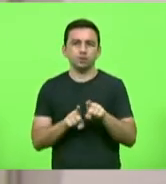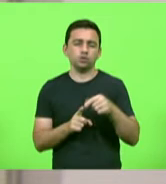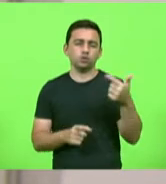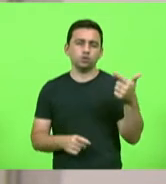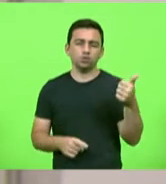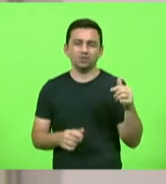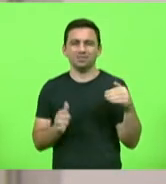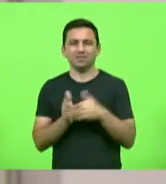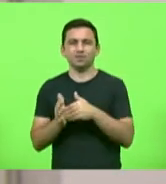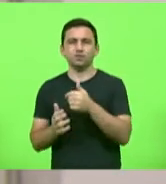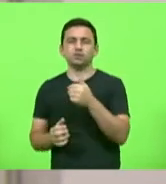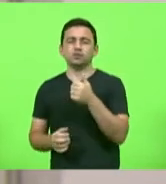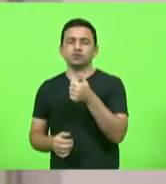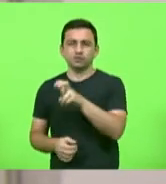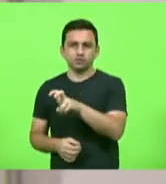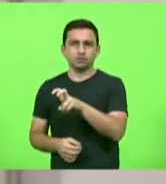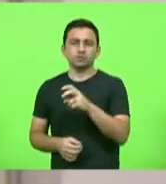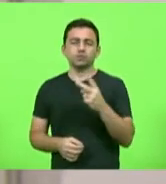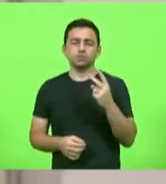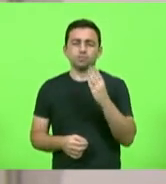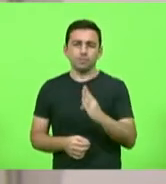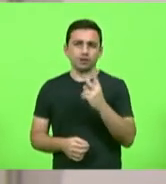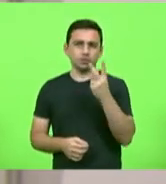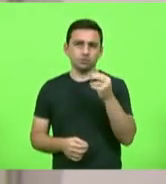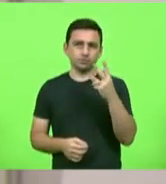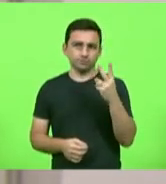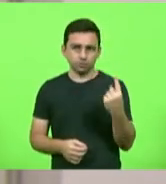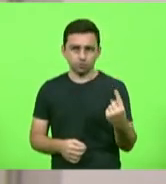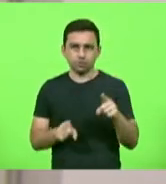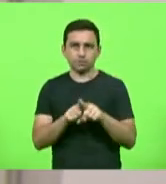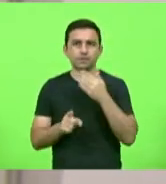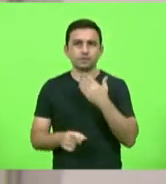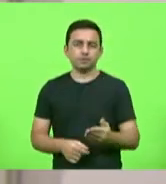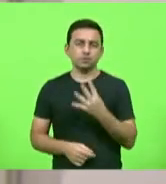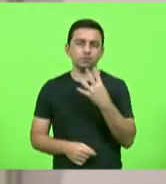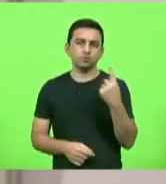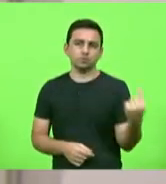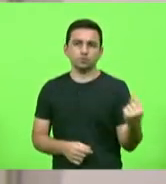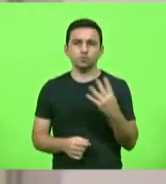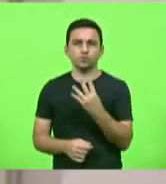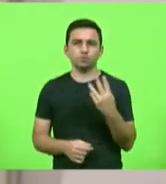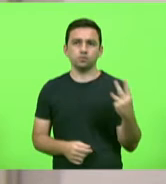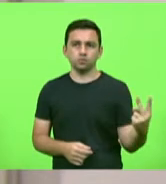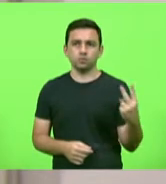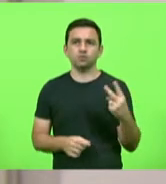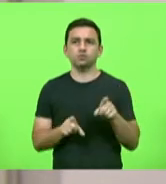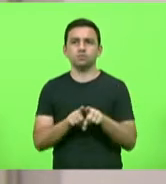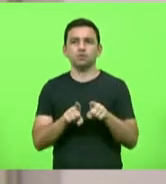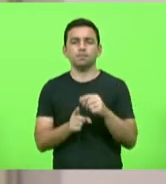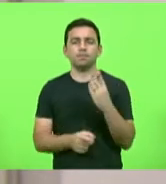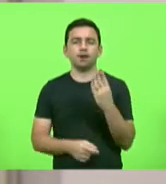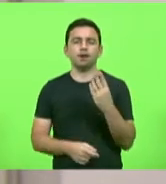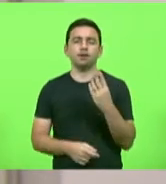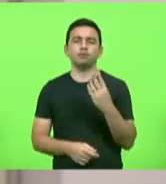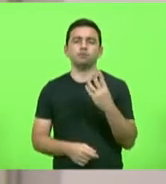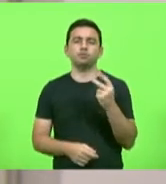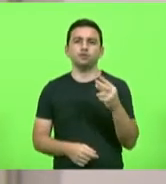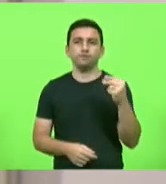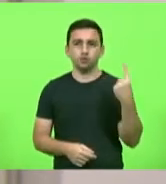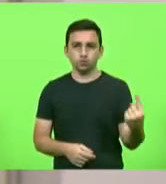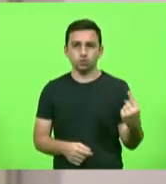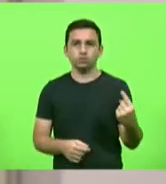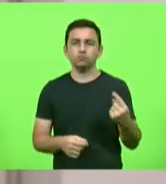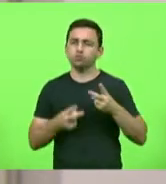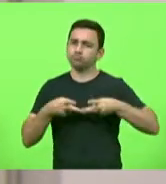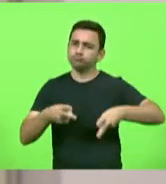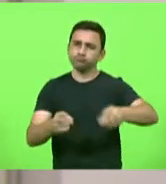barra 2021. Bem como os requerimentos 441 e 442, barra 2021. Dando continuidade à ordem do dia,